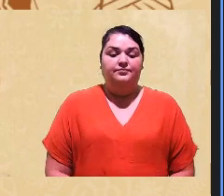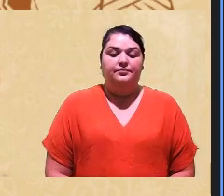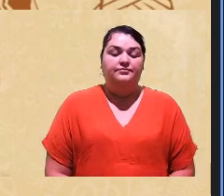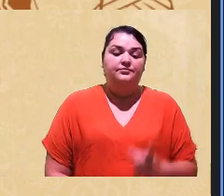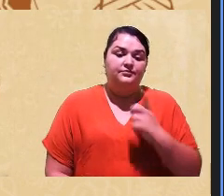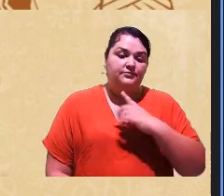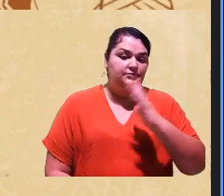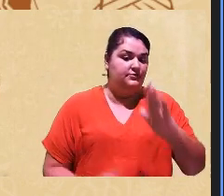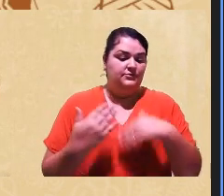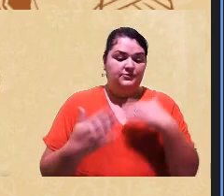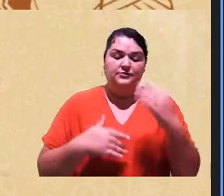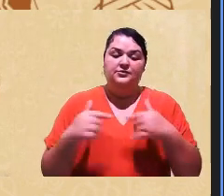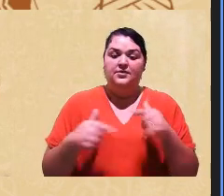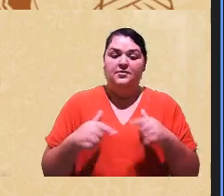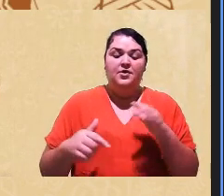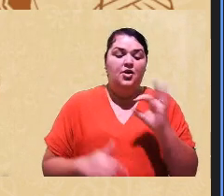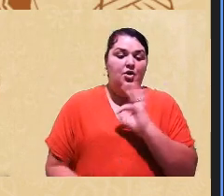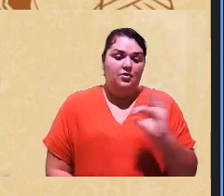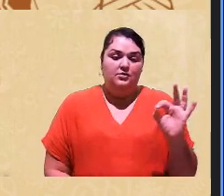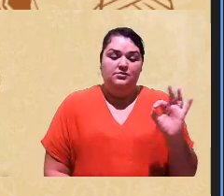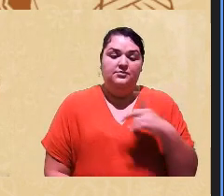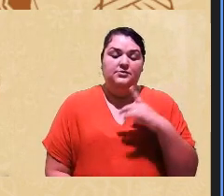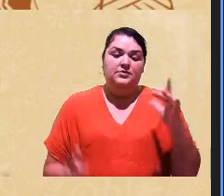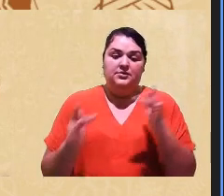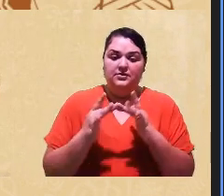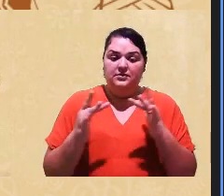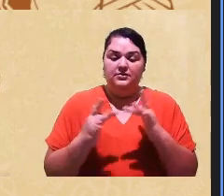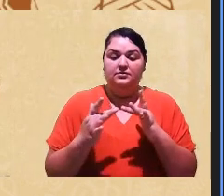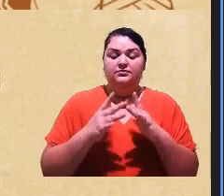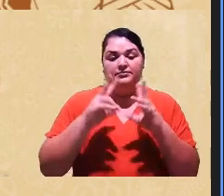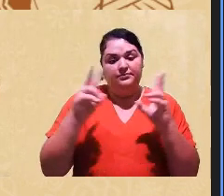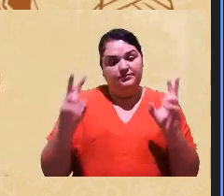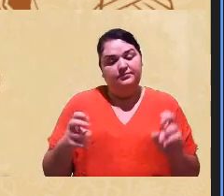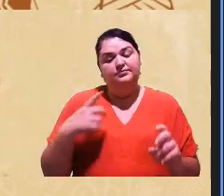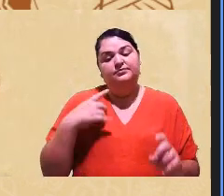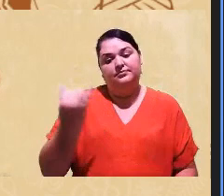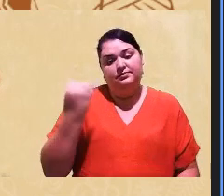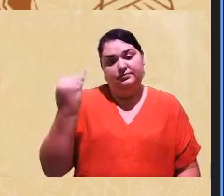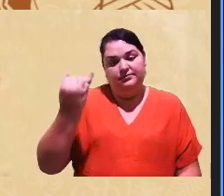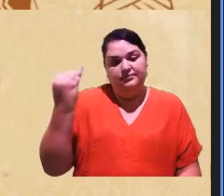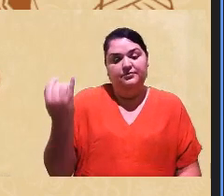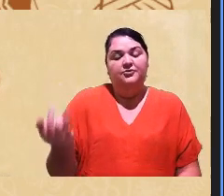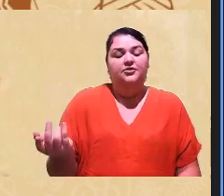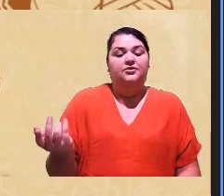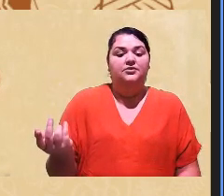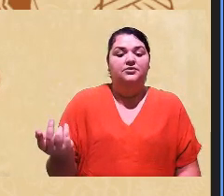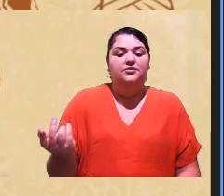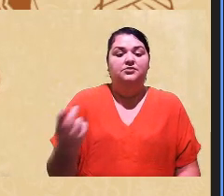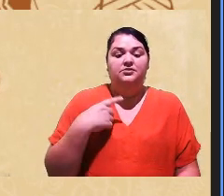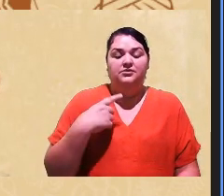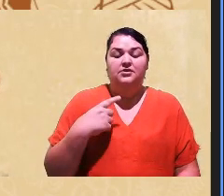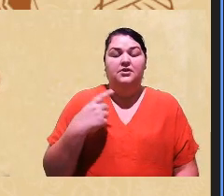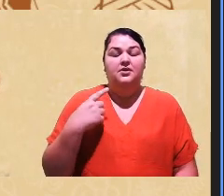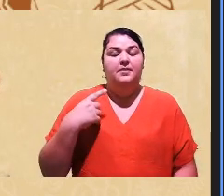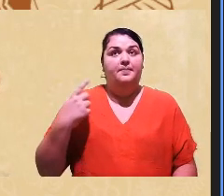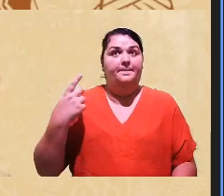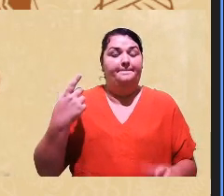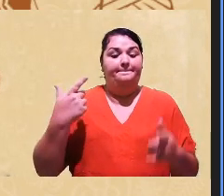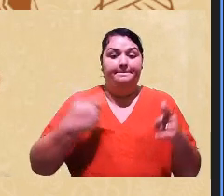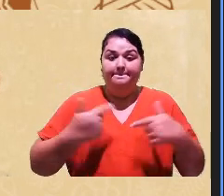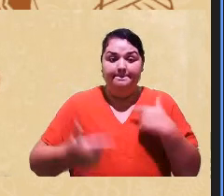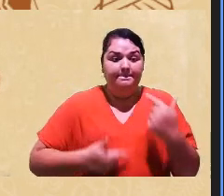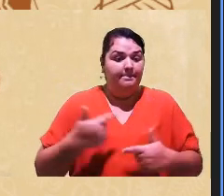ótimos trabalhos relacionados a tal temática ou que tem disciplinas e